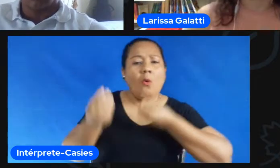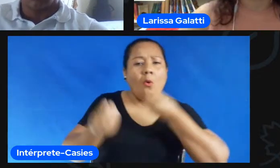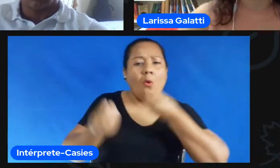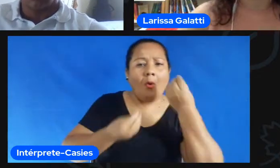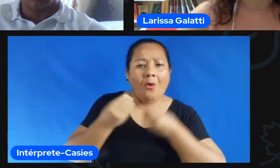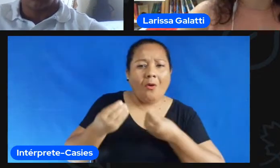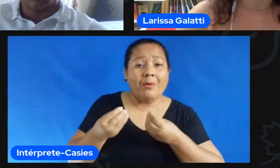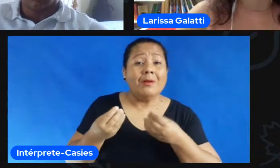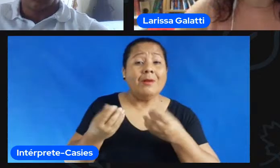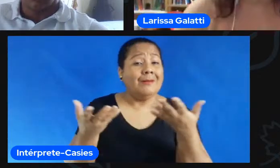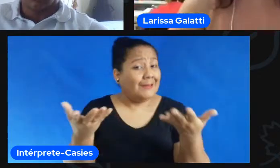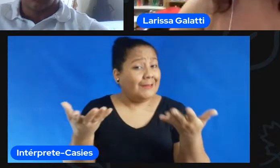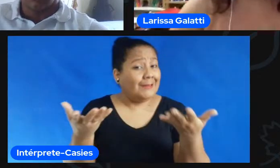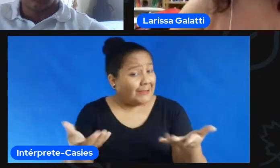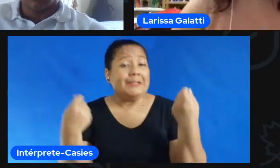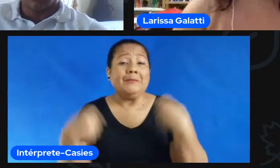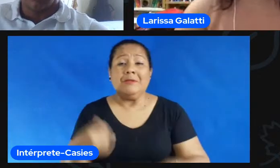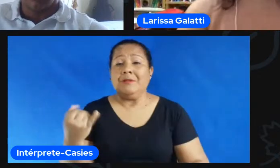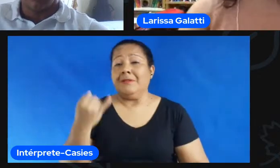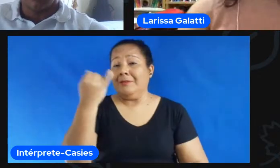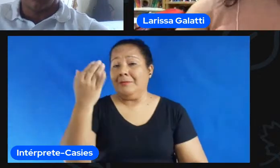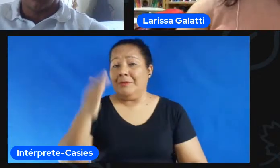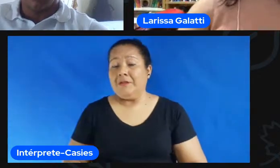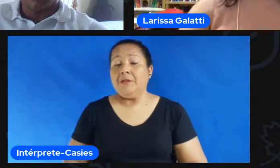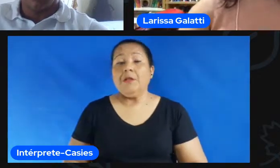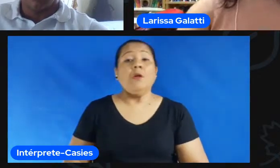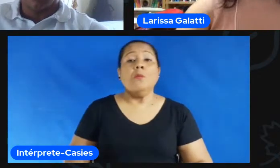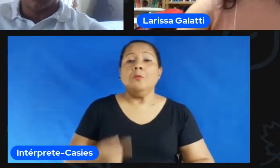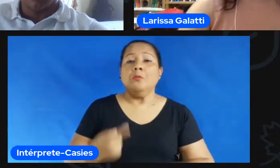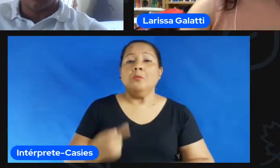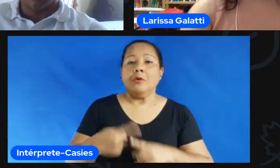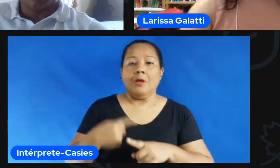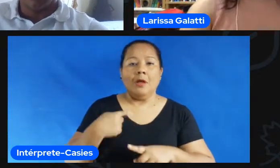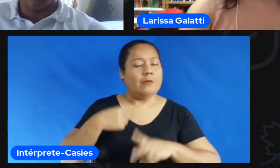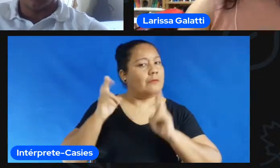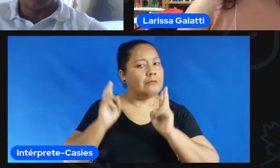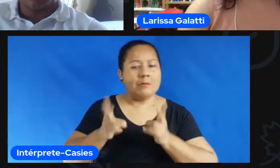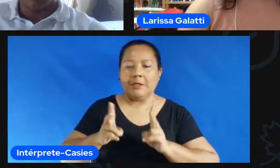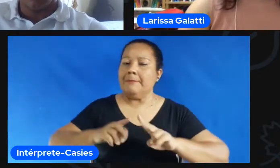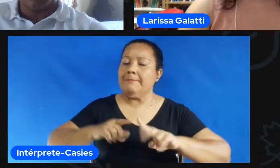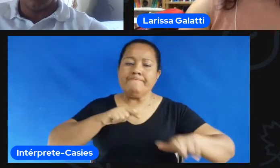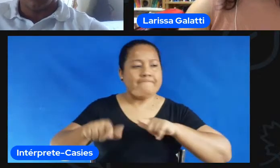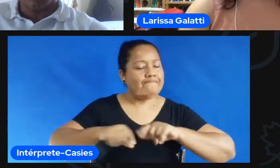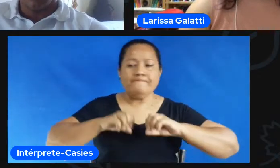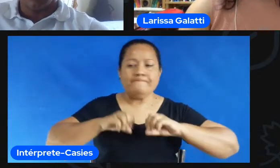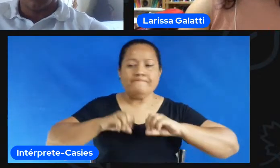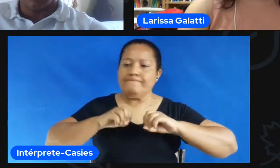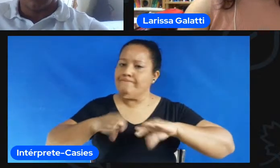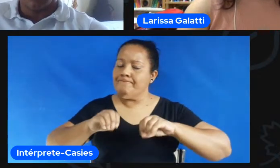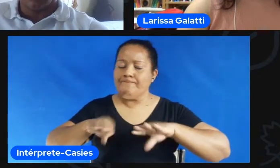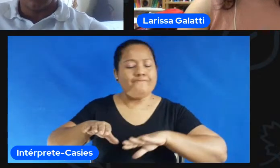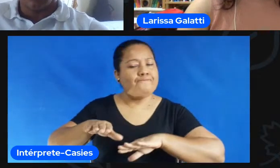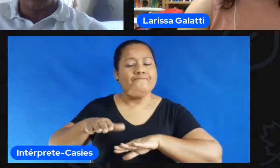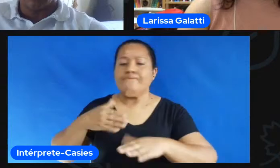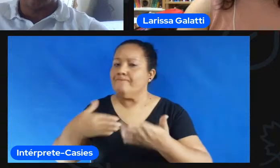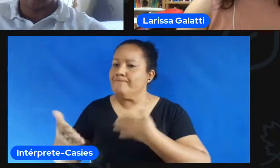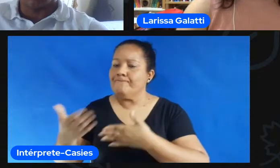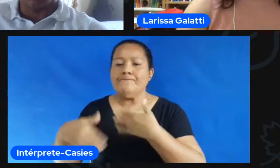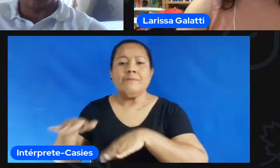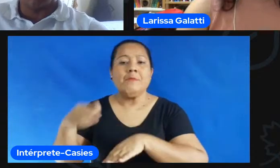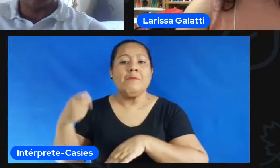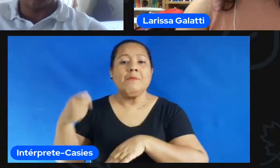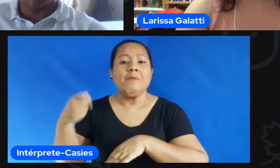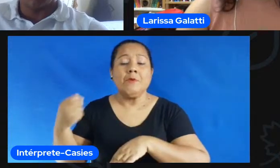junto né não sei se é porque eu venho de modalidade coletiva mas tentar achar alguém no seu ambiente de trabalho com quem você sinta à vontade para trocar essas coisas